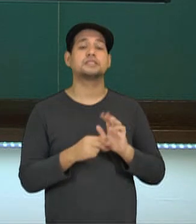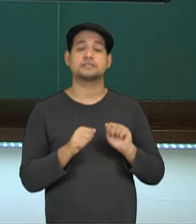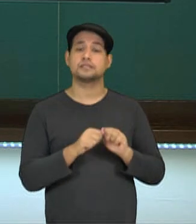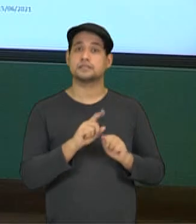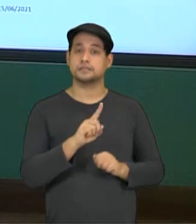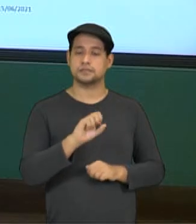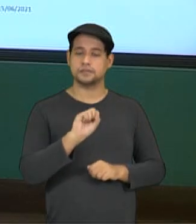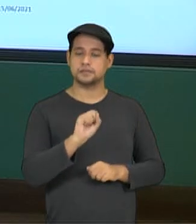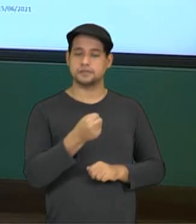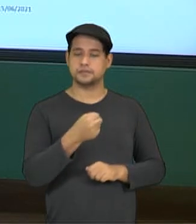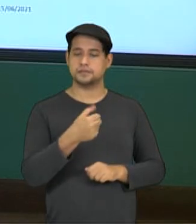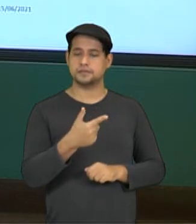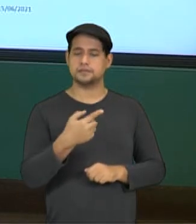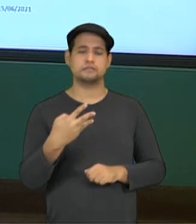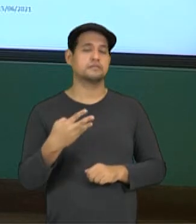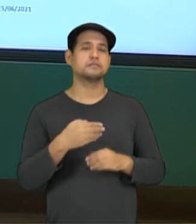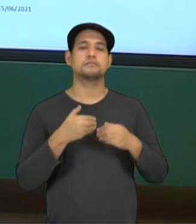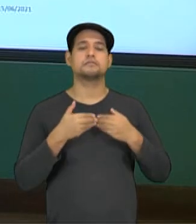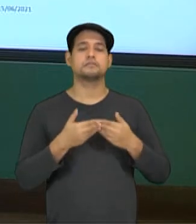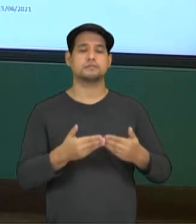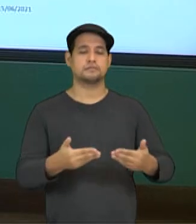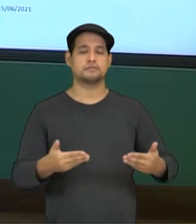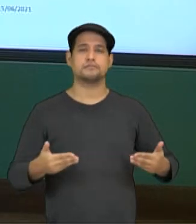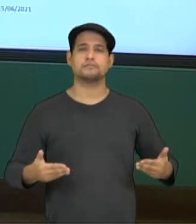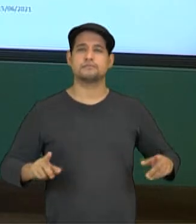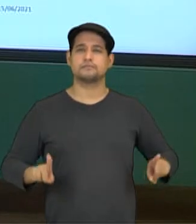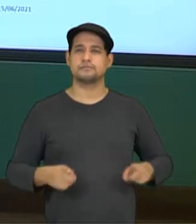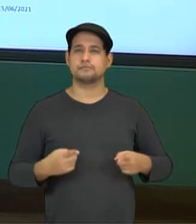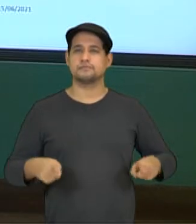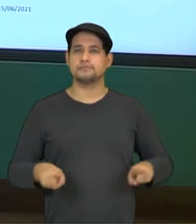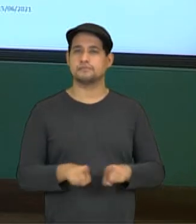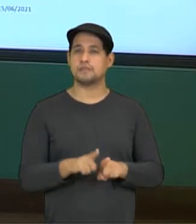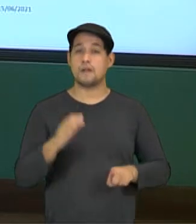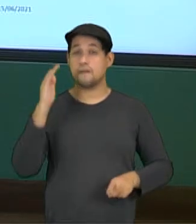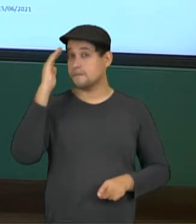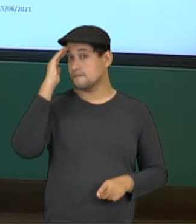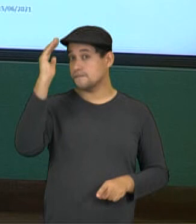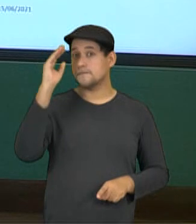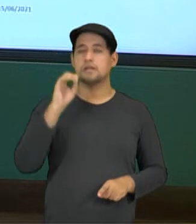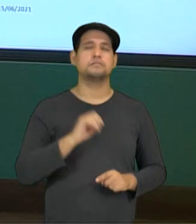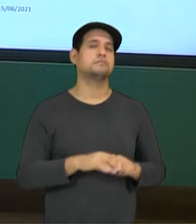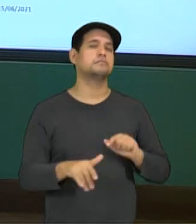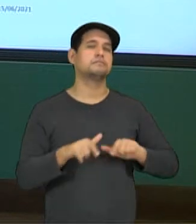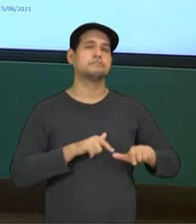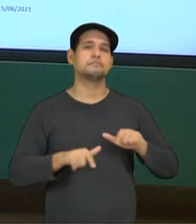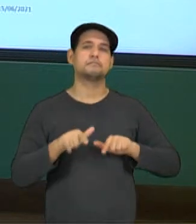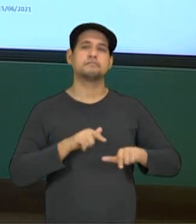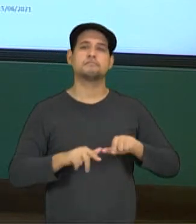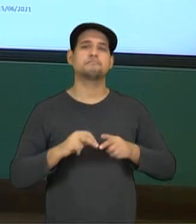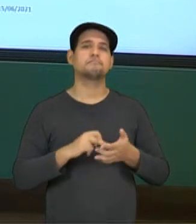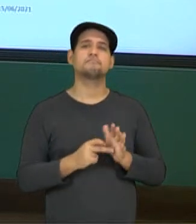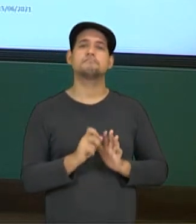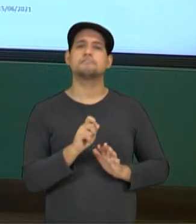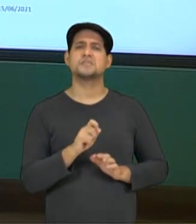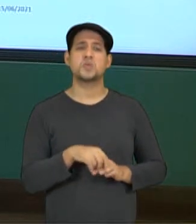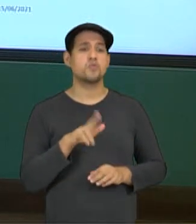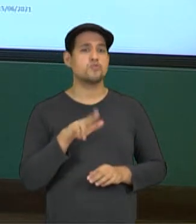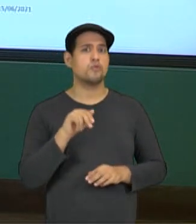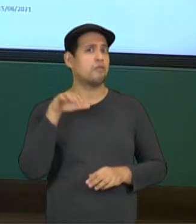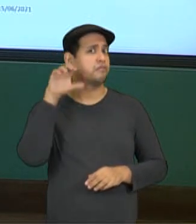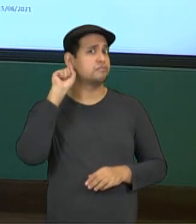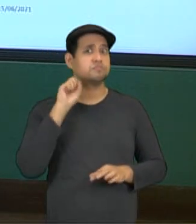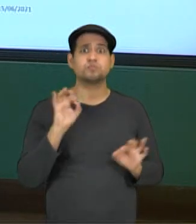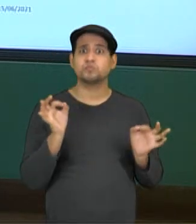em 1824 a estreia da nona sinfonia, uma das suas principais obras, né? Sem mesmo ouvir